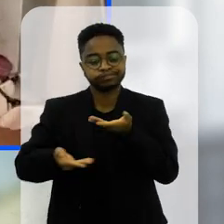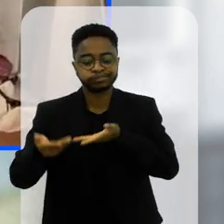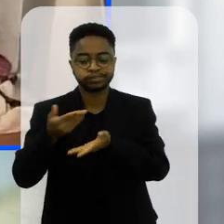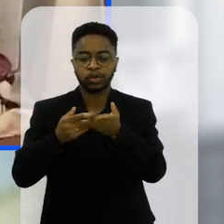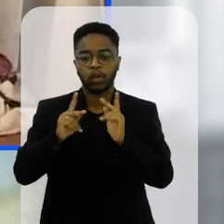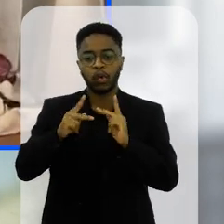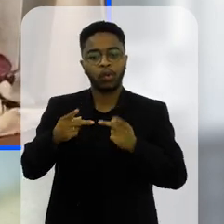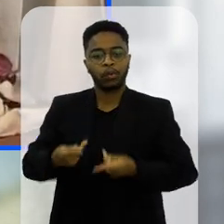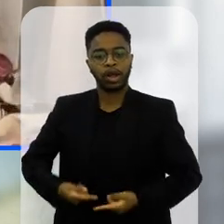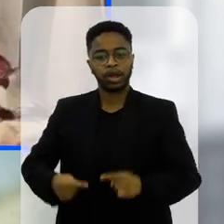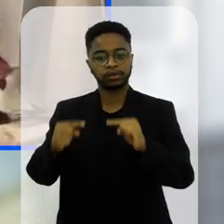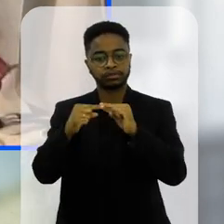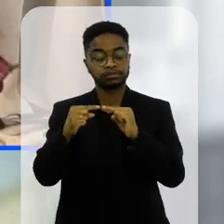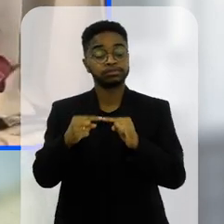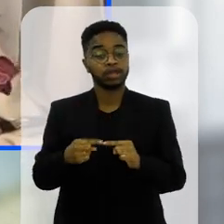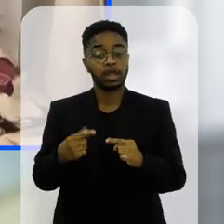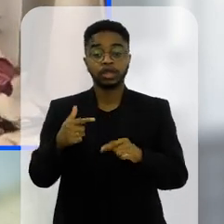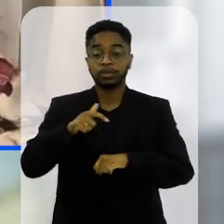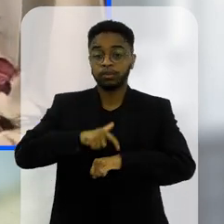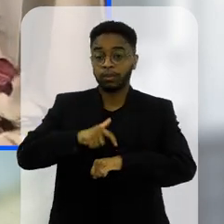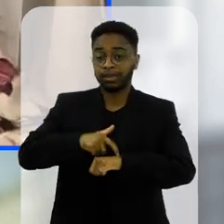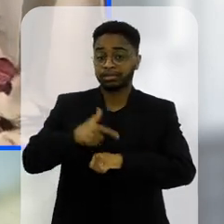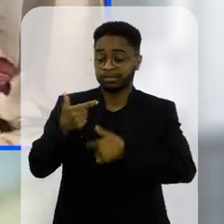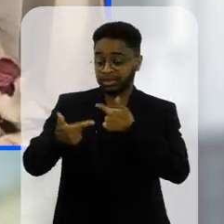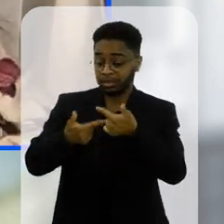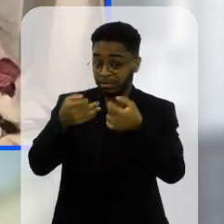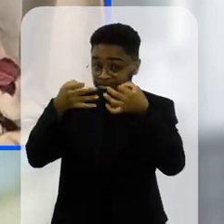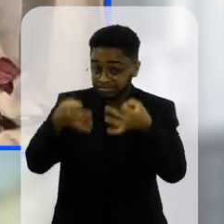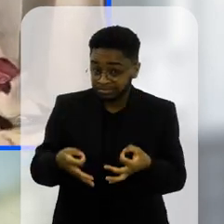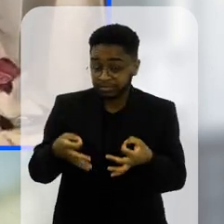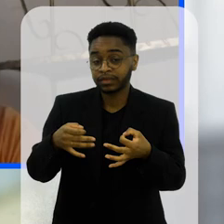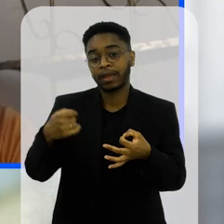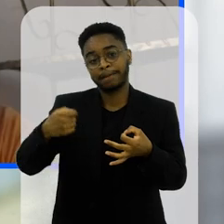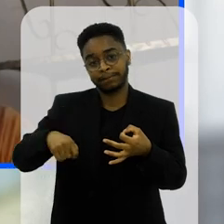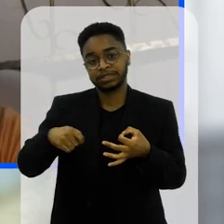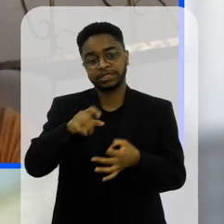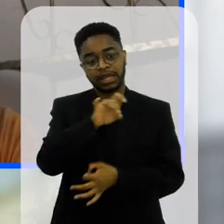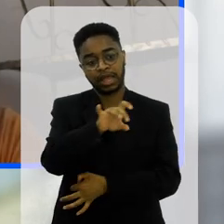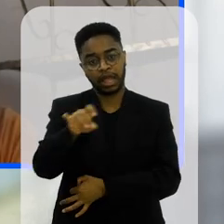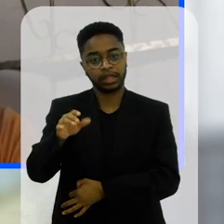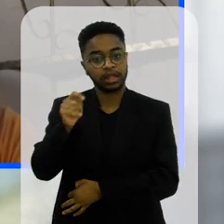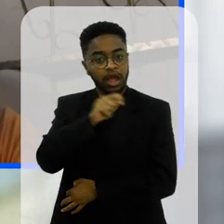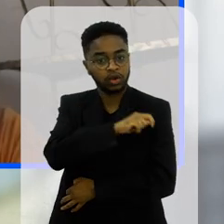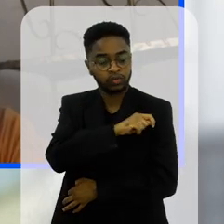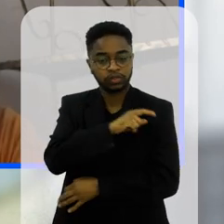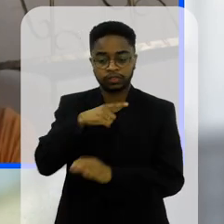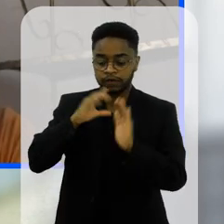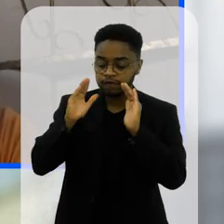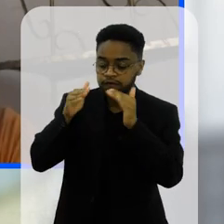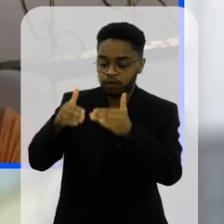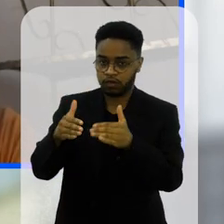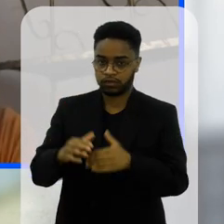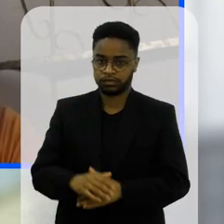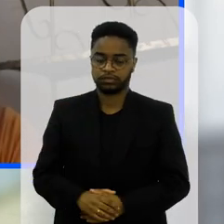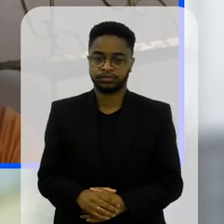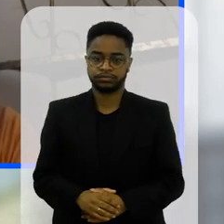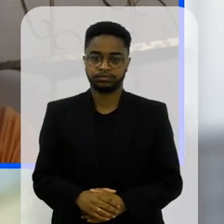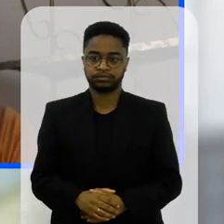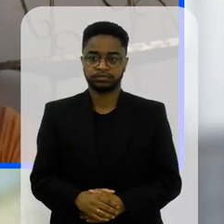então pra que a gente consiga realizar esse trabalho de forma plena é necessário que os alunos estejam focados e concentrados